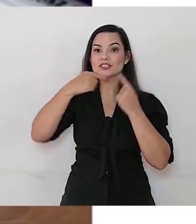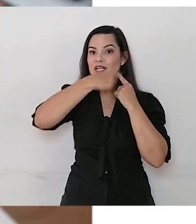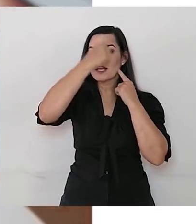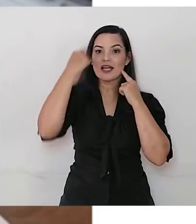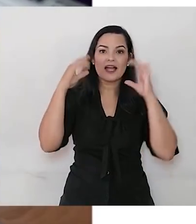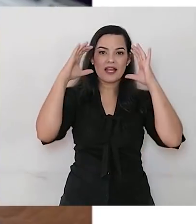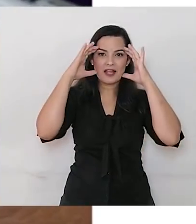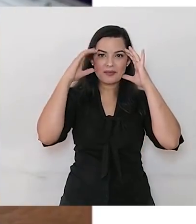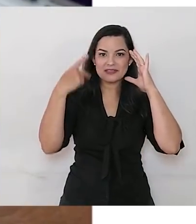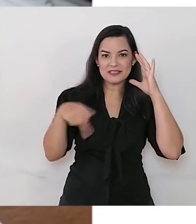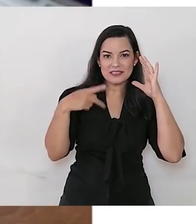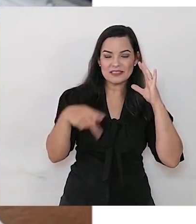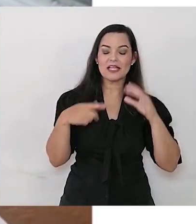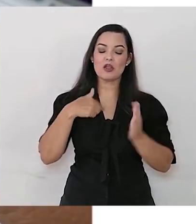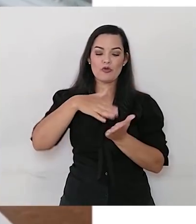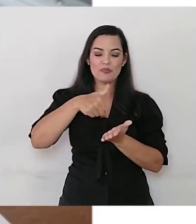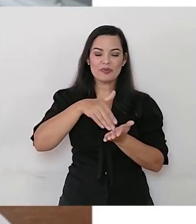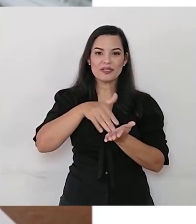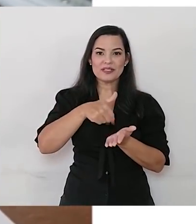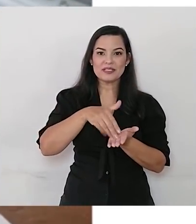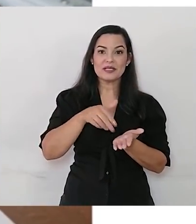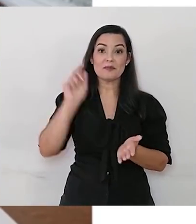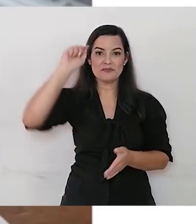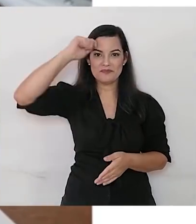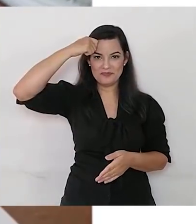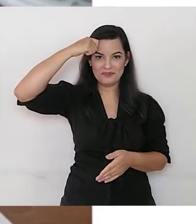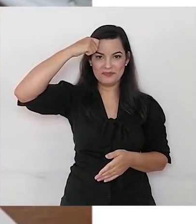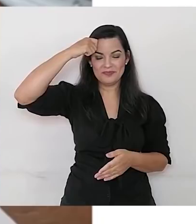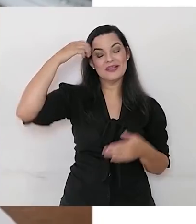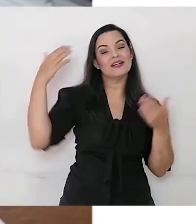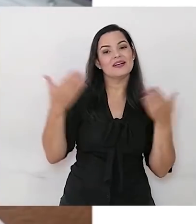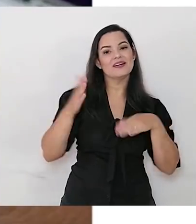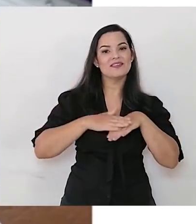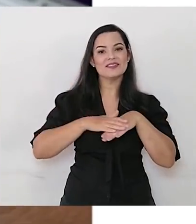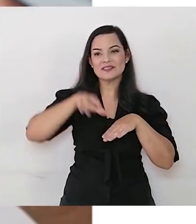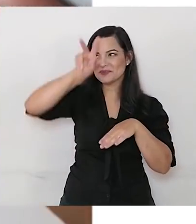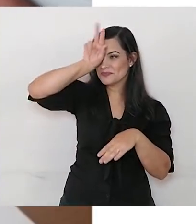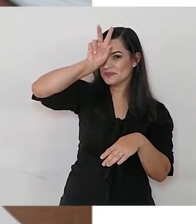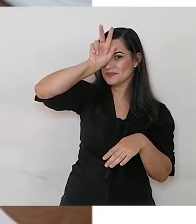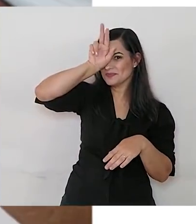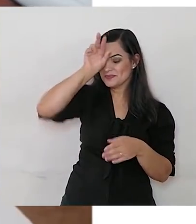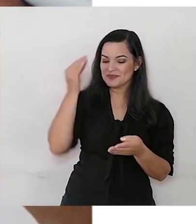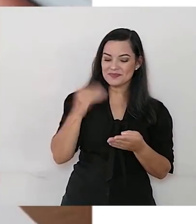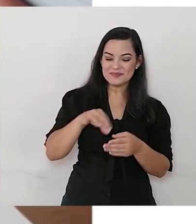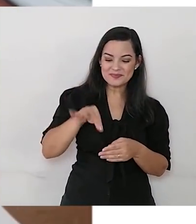joaninha. Pintei de preto. E agora, eu vou fazer as anteninhas.